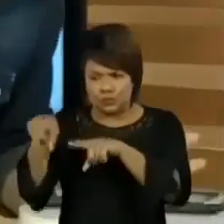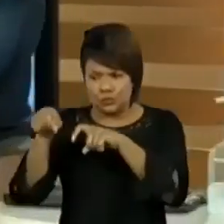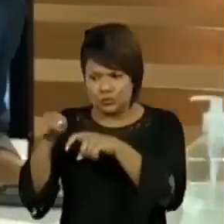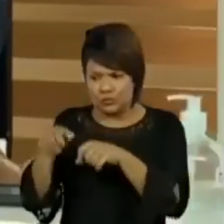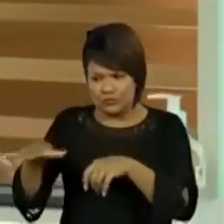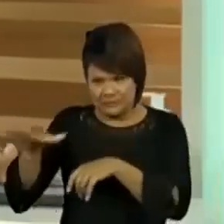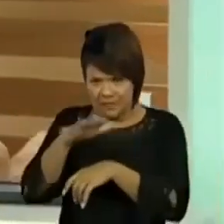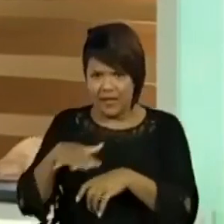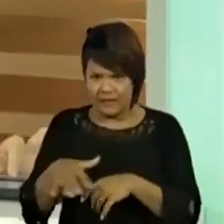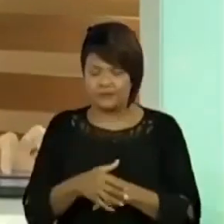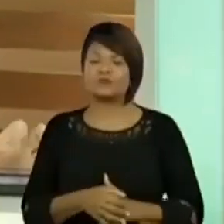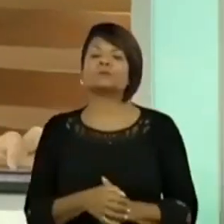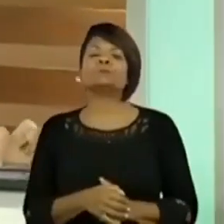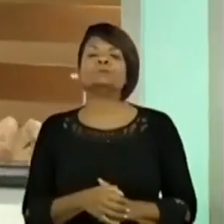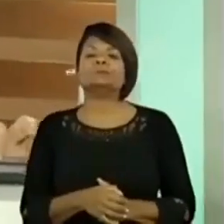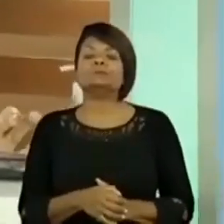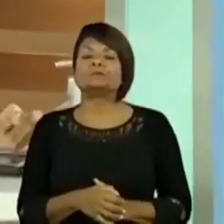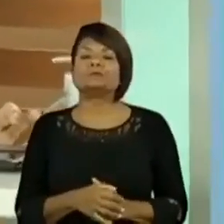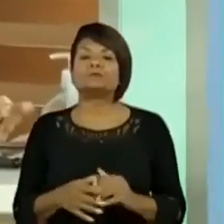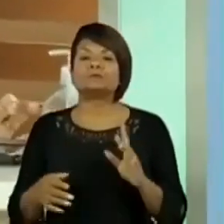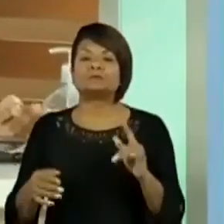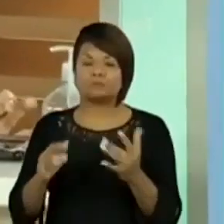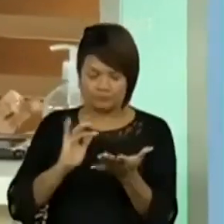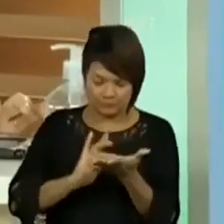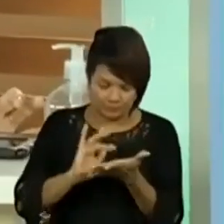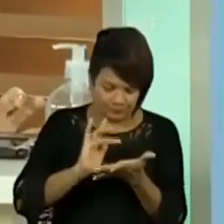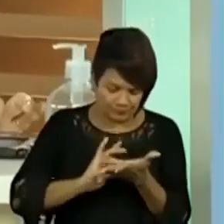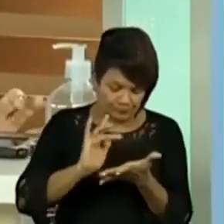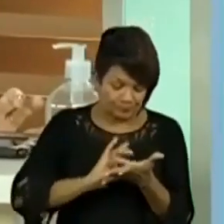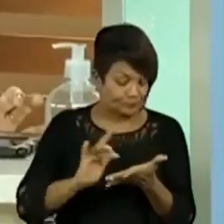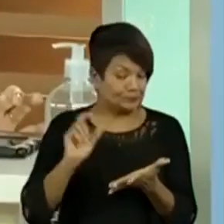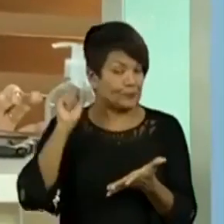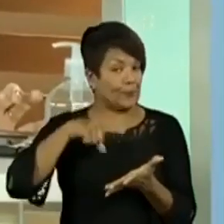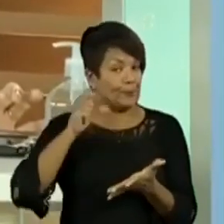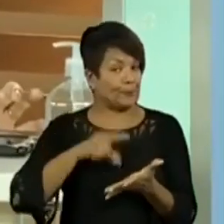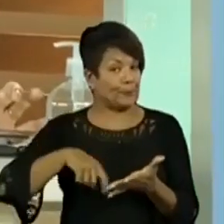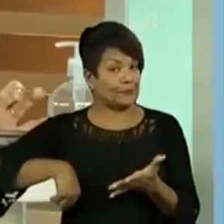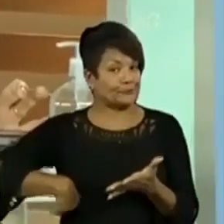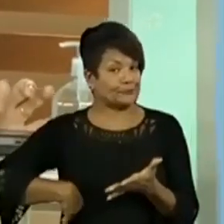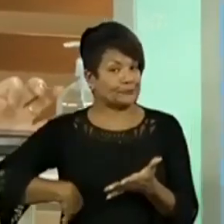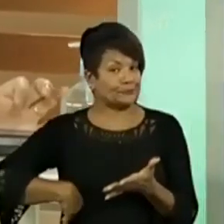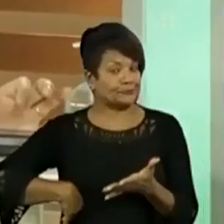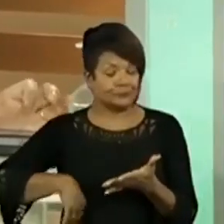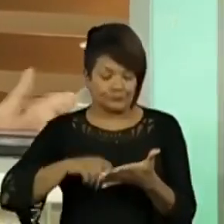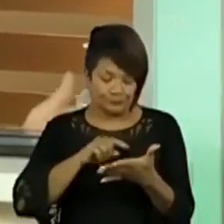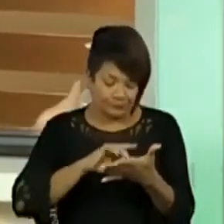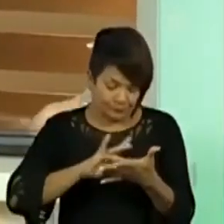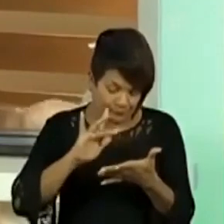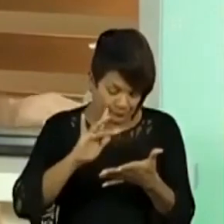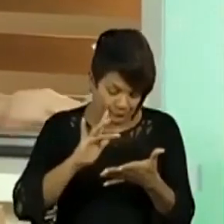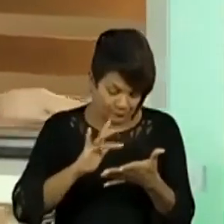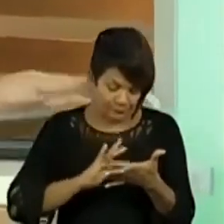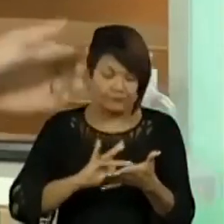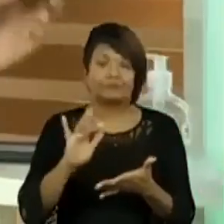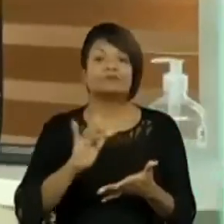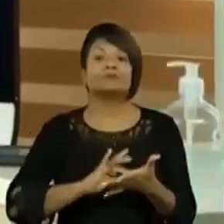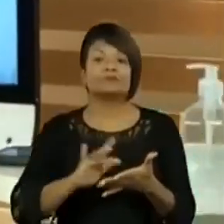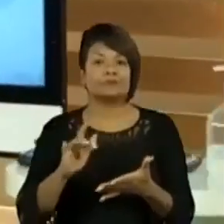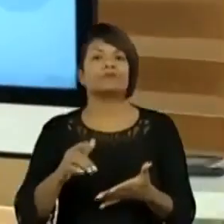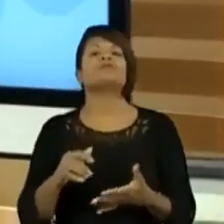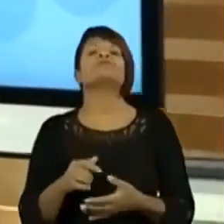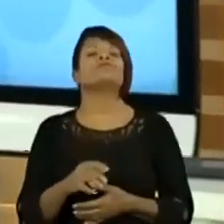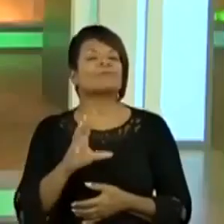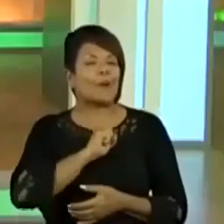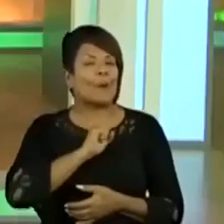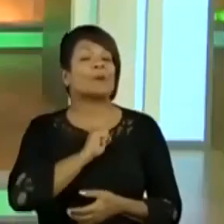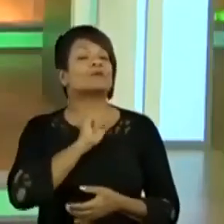Show de bola, beleza. Opa, vou ter que dar bronca aqui de novo. Olha só. E eu gosto de pegar